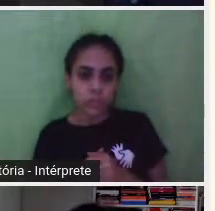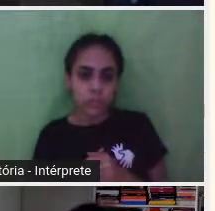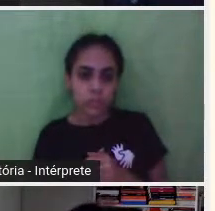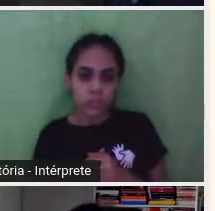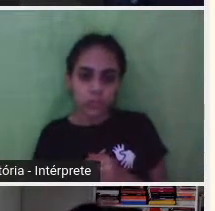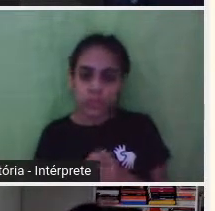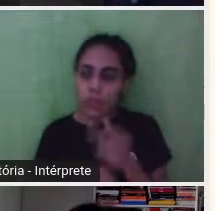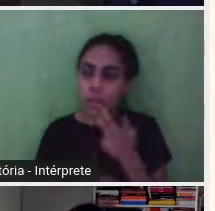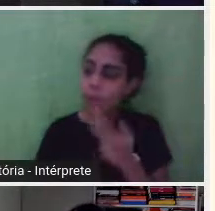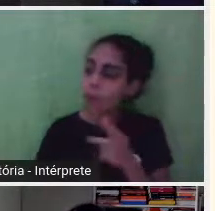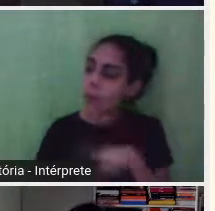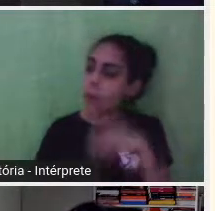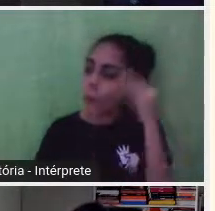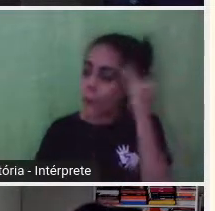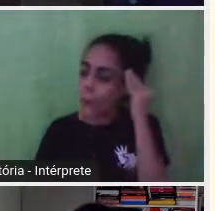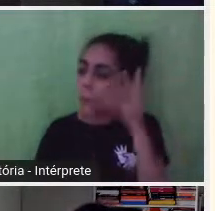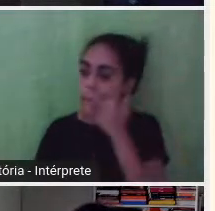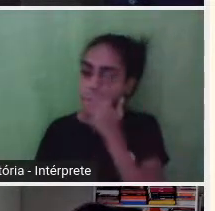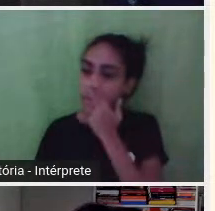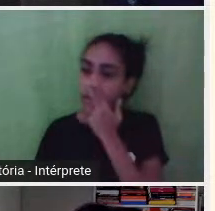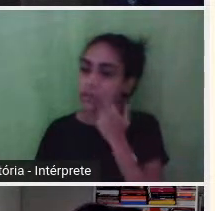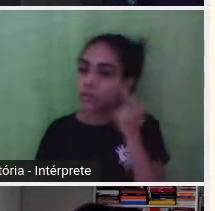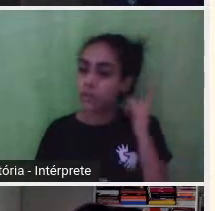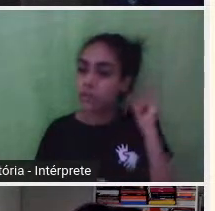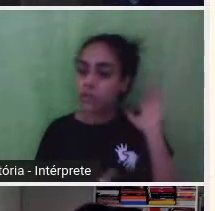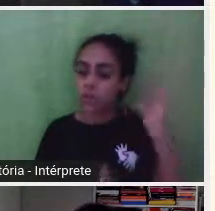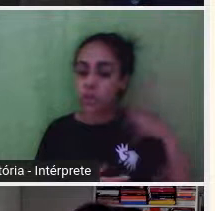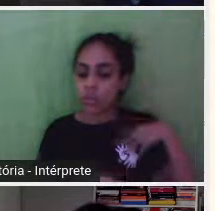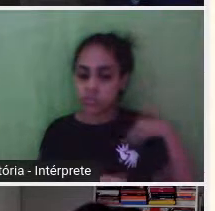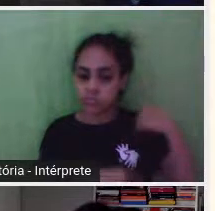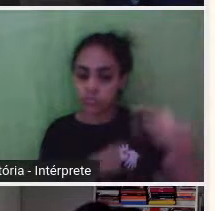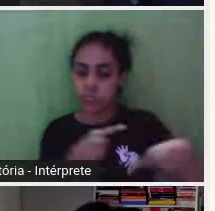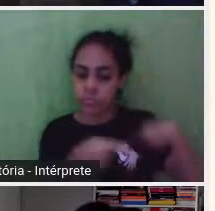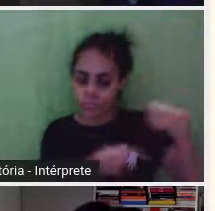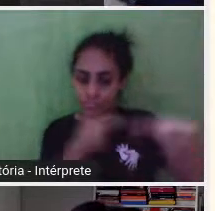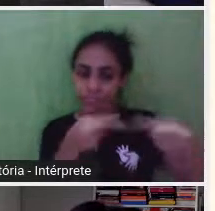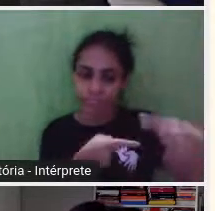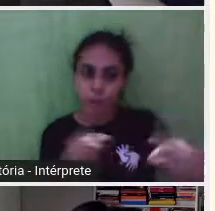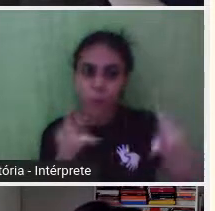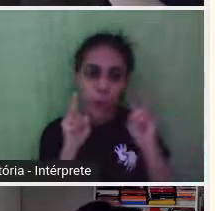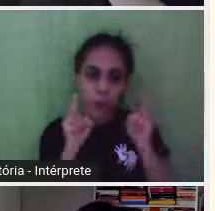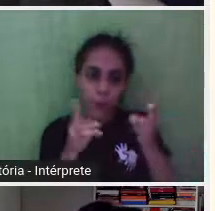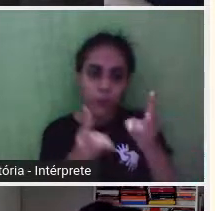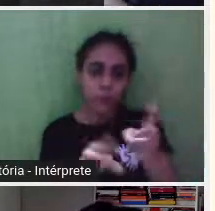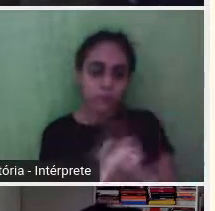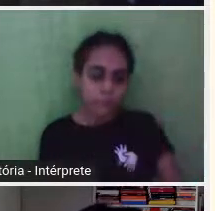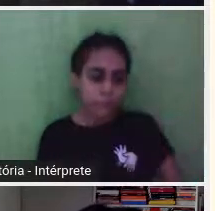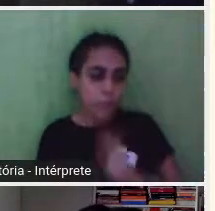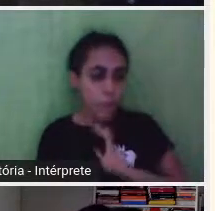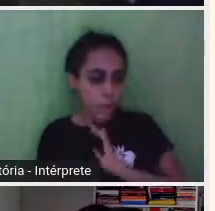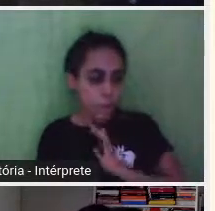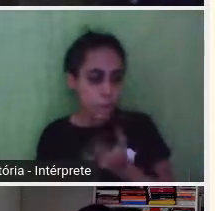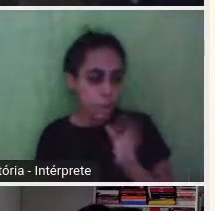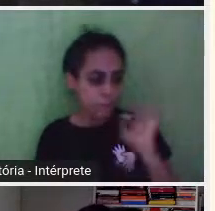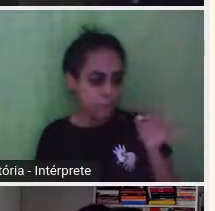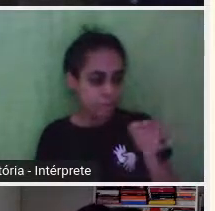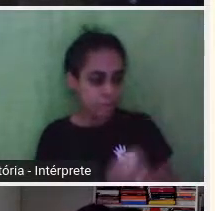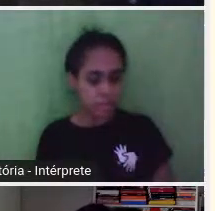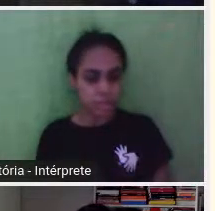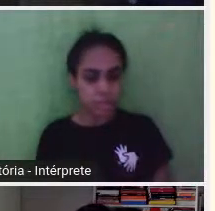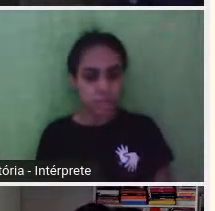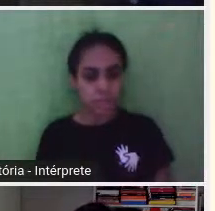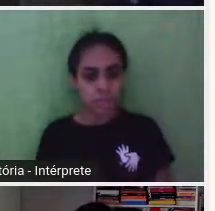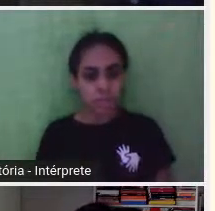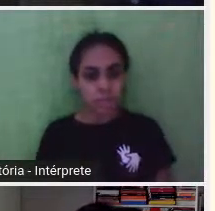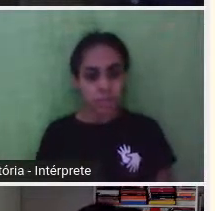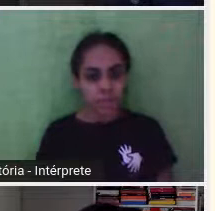que foi herdada e será transmitida à outra geração, né? Ai, que coisa. Pois não é coisa horrível? Ai, meu Deus. E